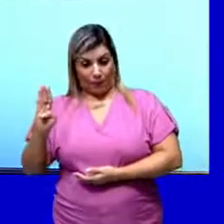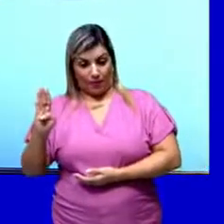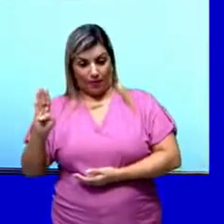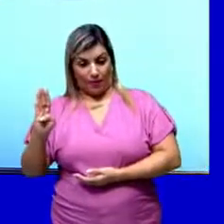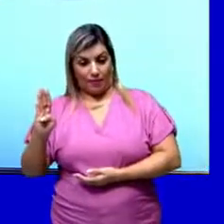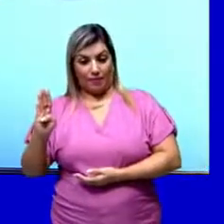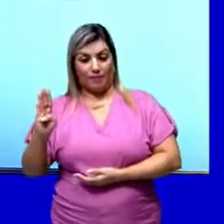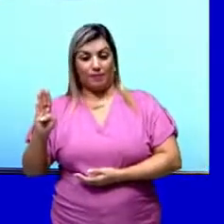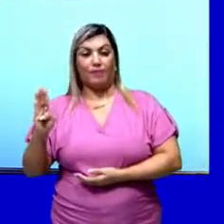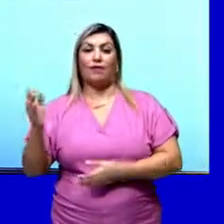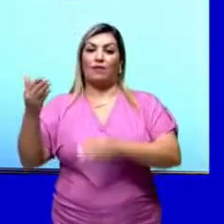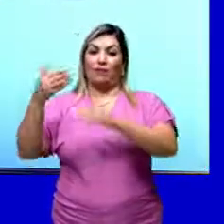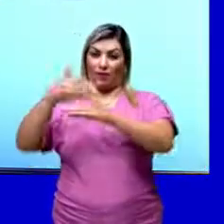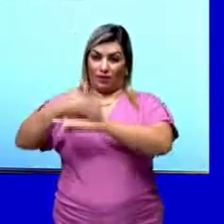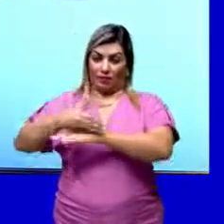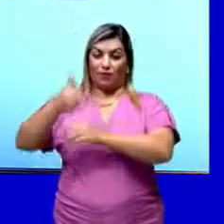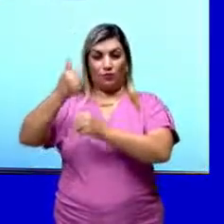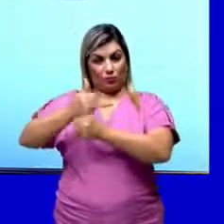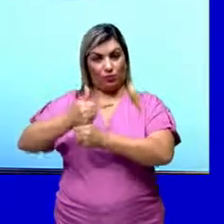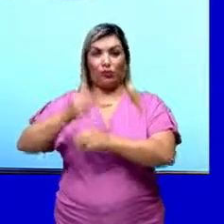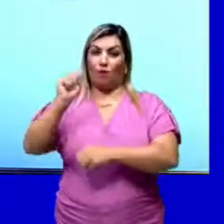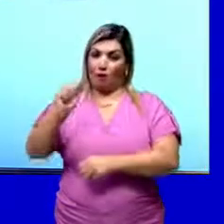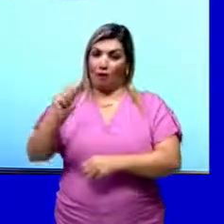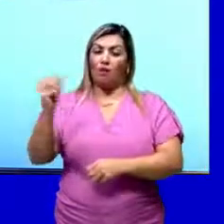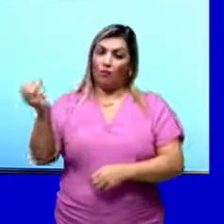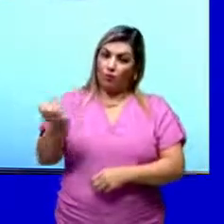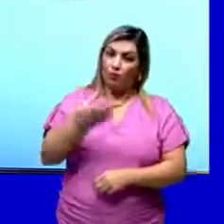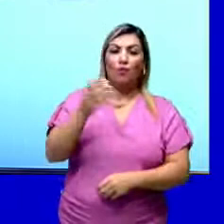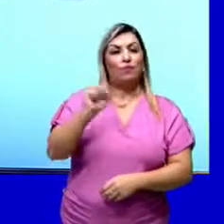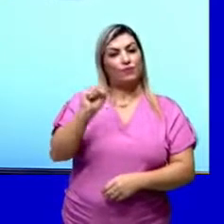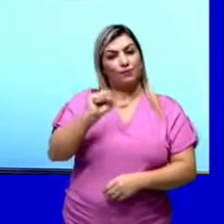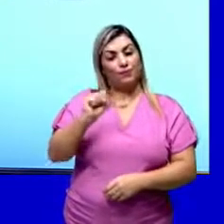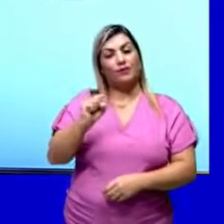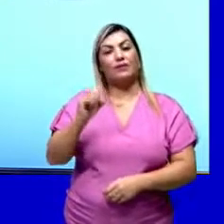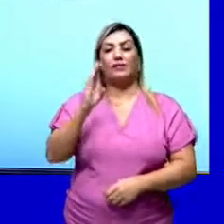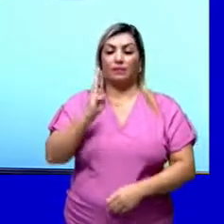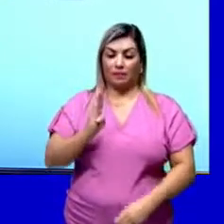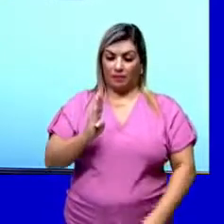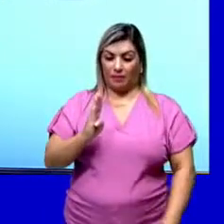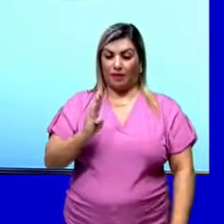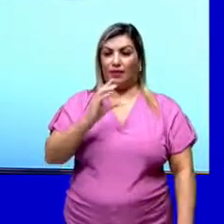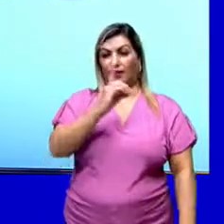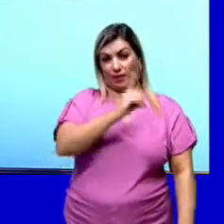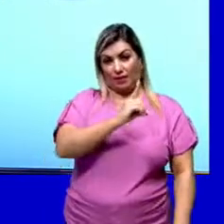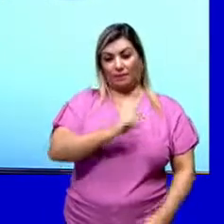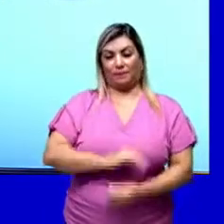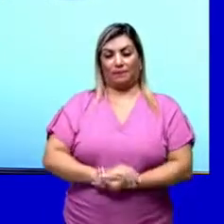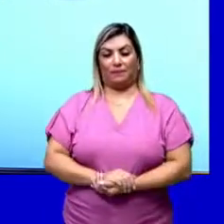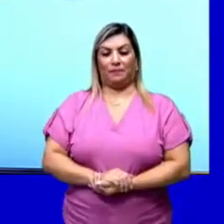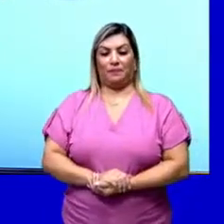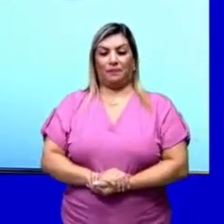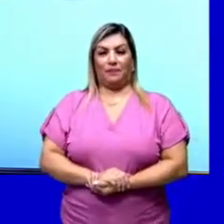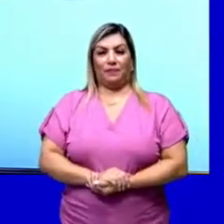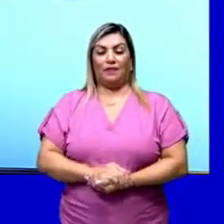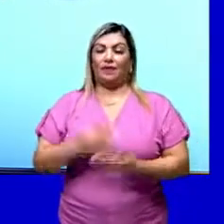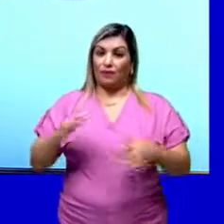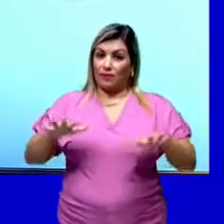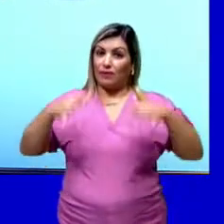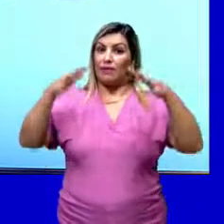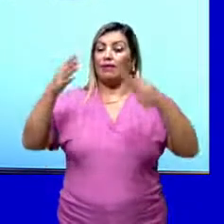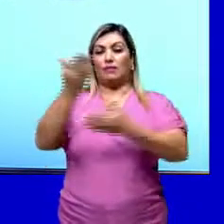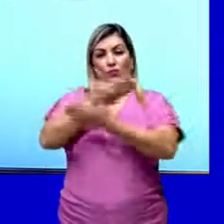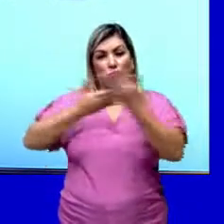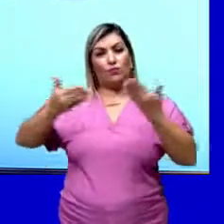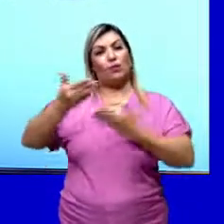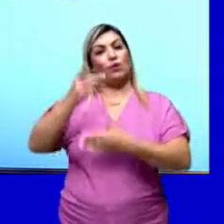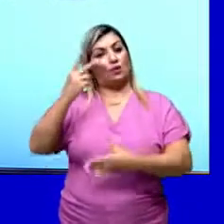vai fazer, vai entrar no lugar do A e formar uma nova substância composta, que é BD. Então, reações de dupla